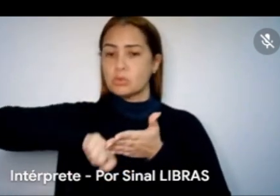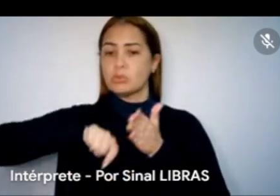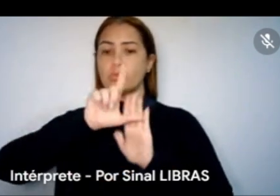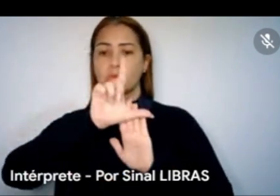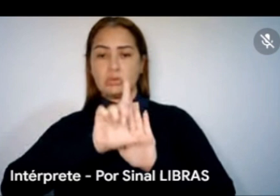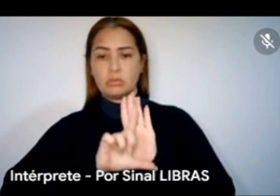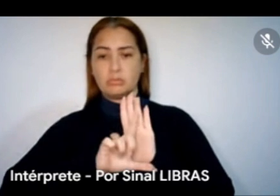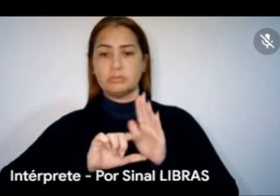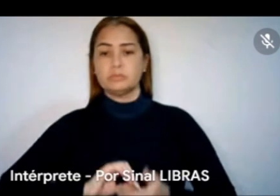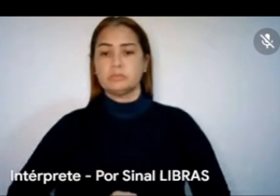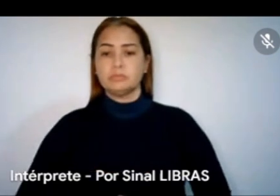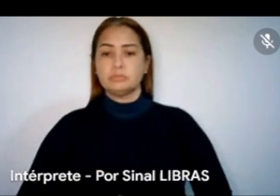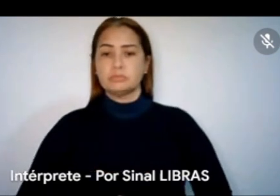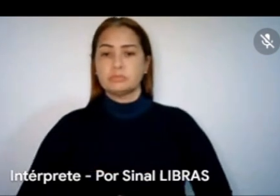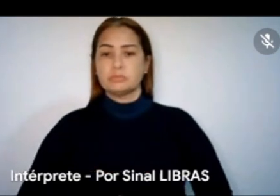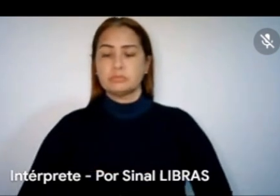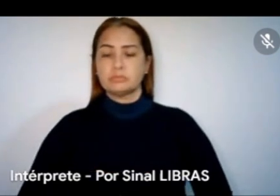e acho que é isso, né?